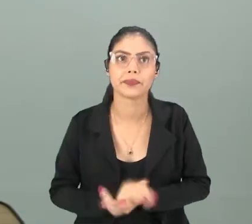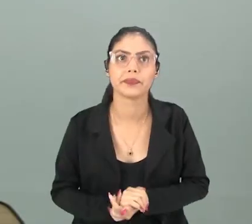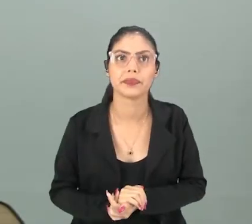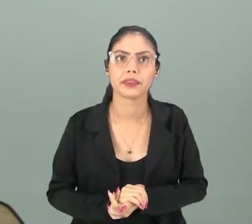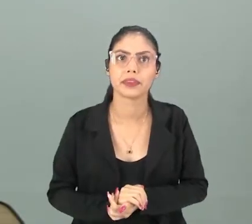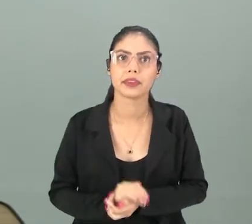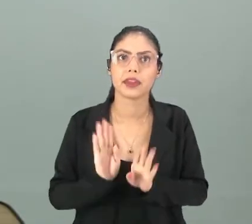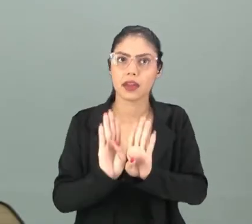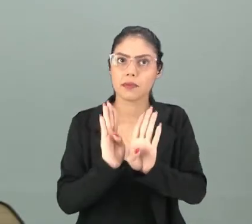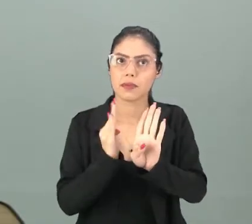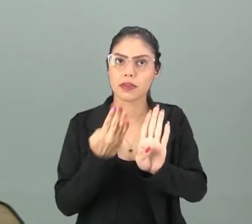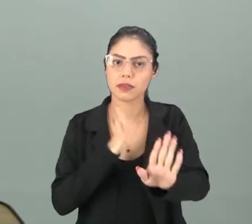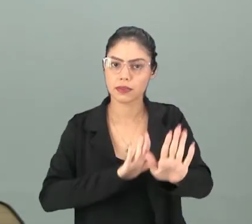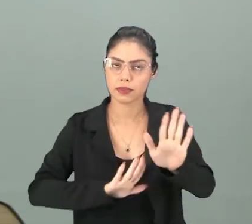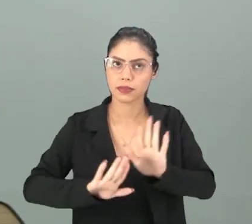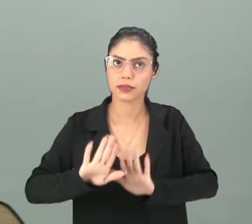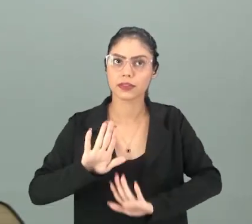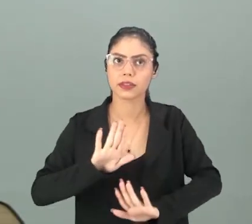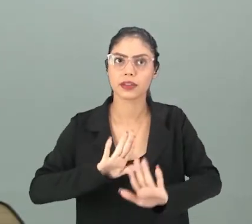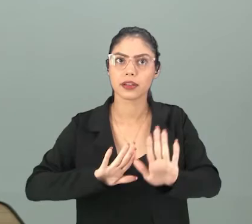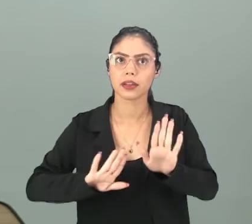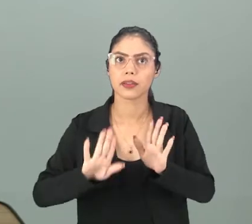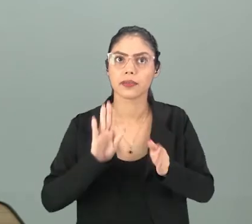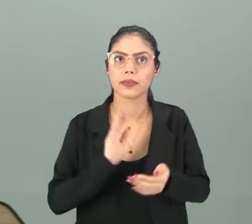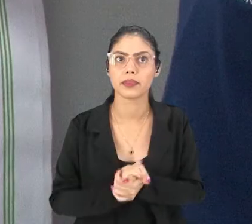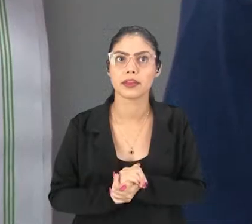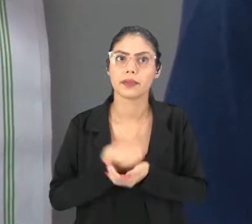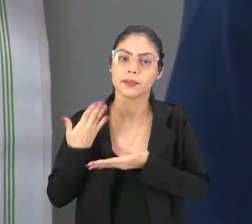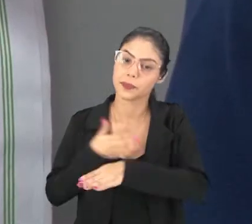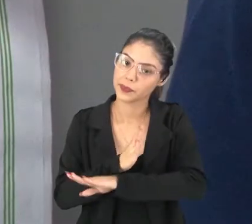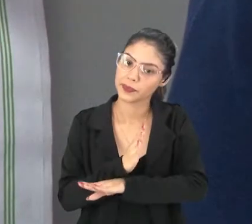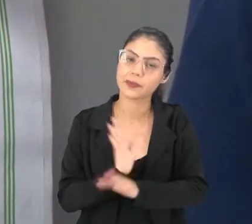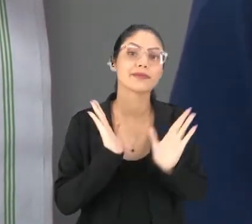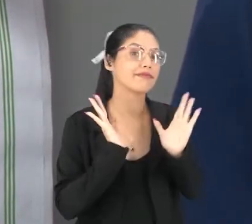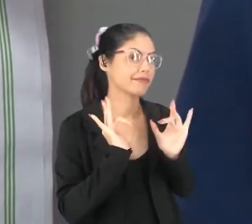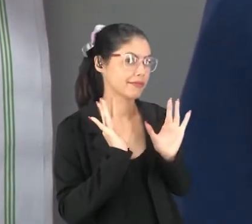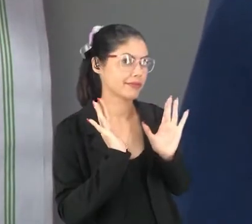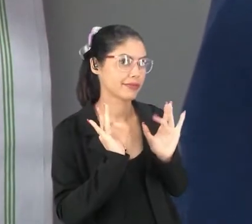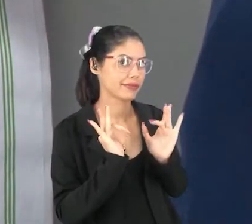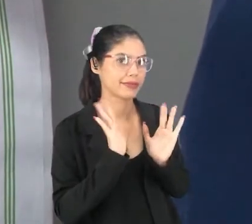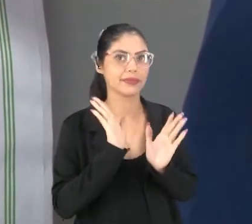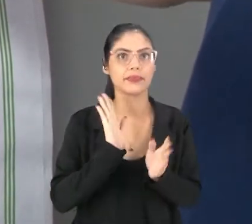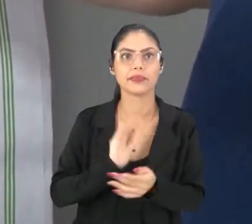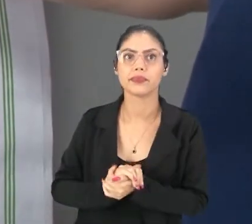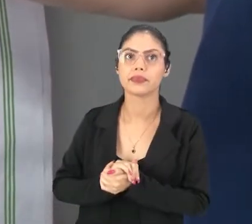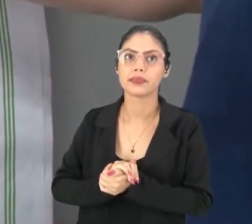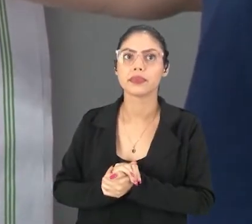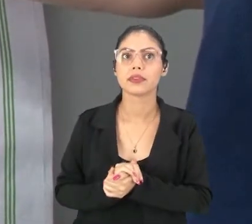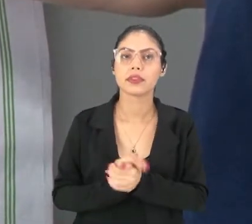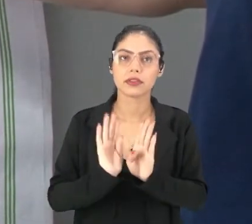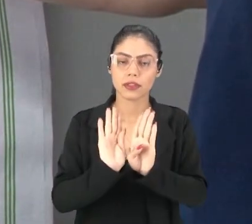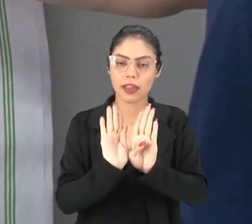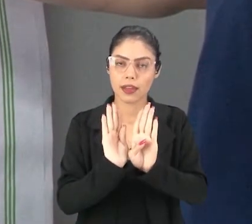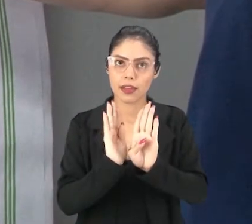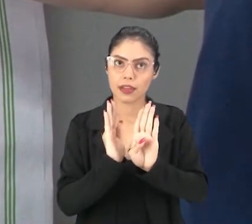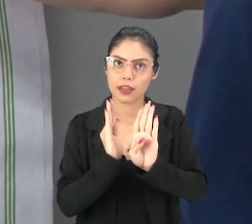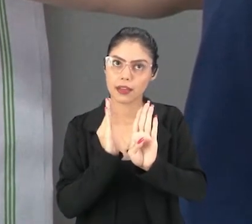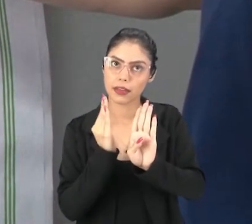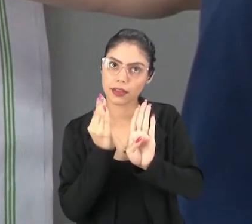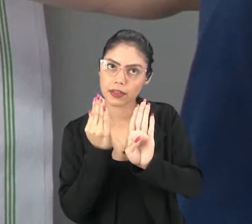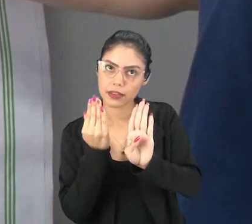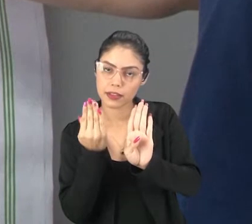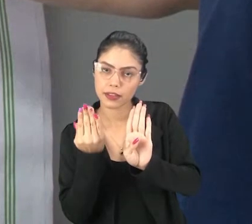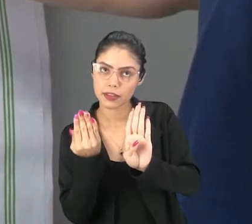Eu abro bem com cuidado Pra passar o namorado Eu abro